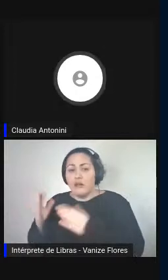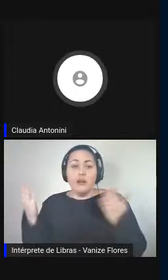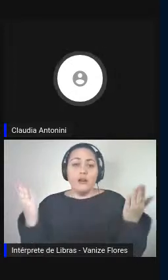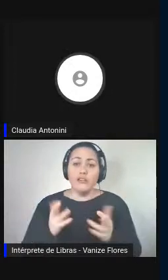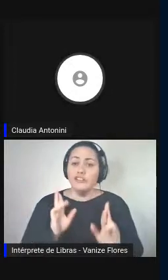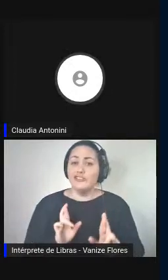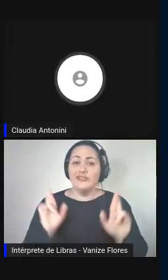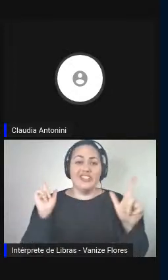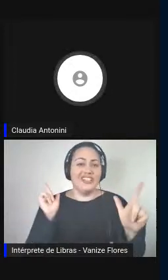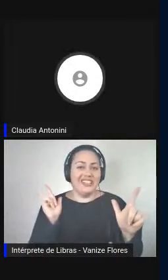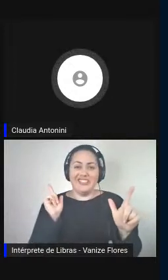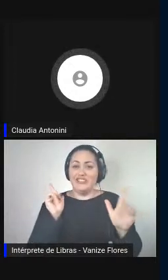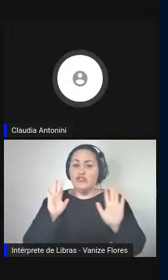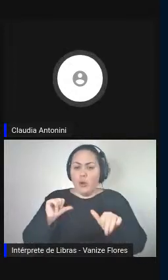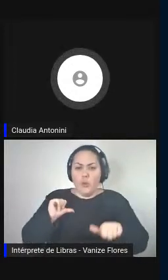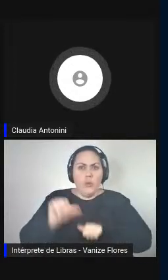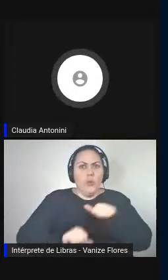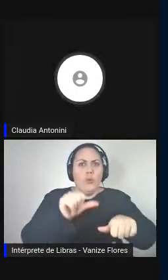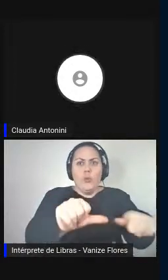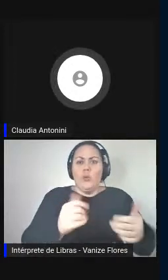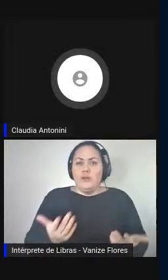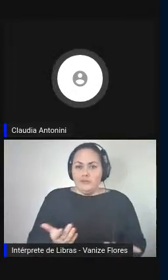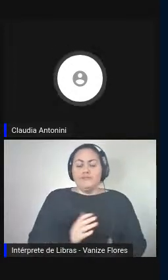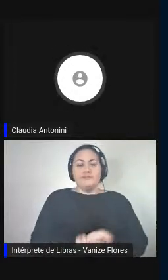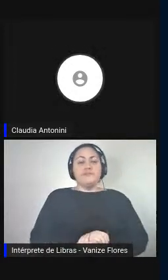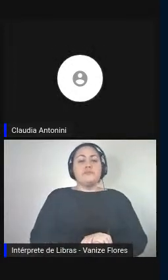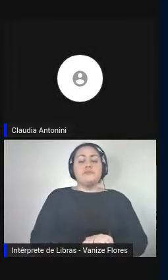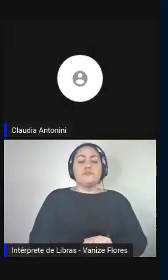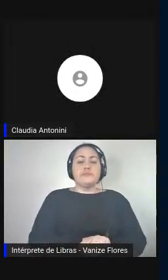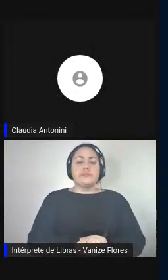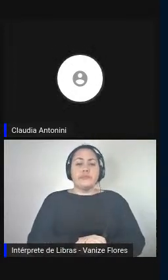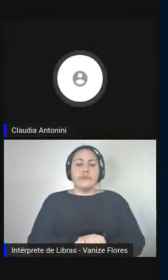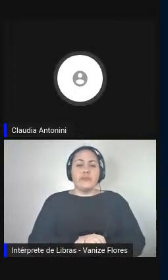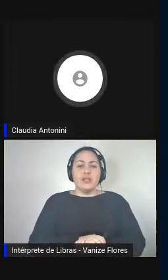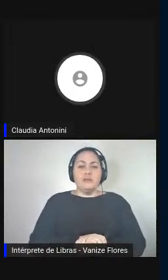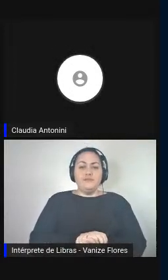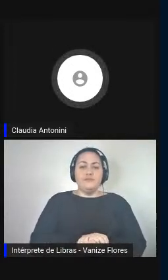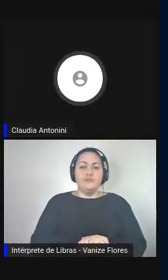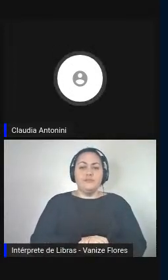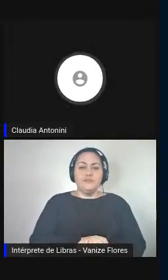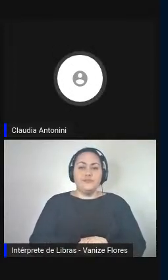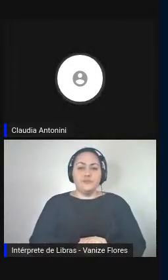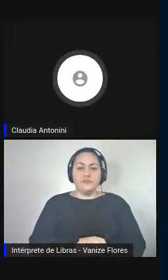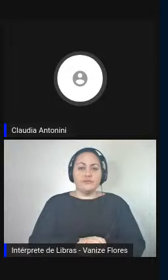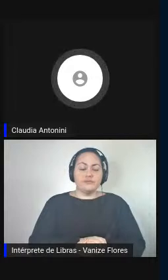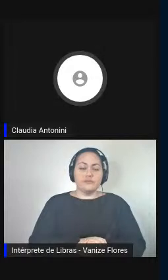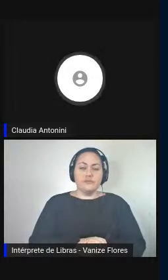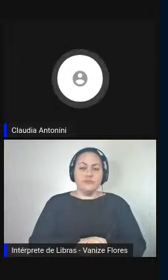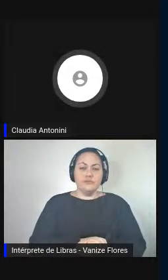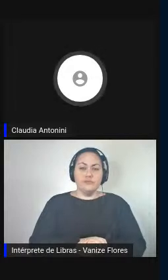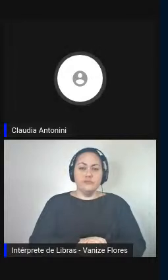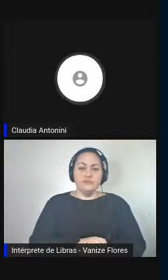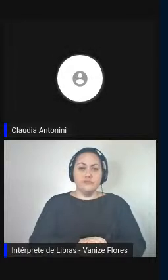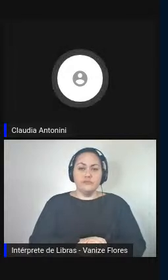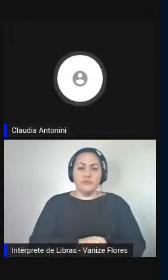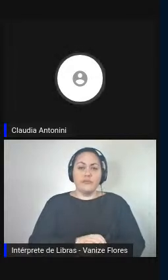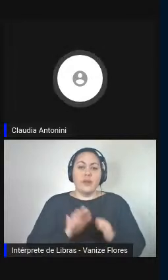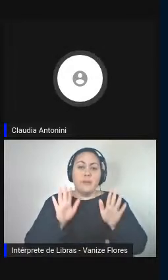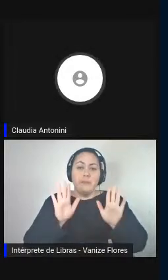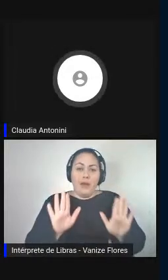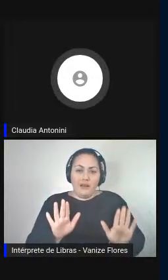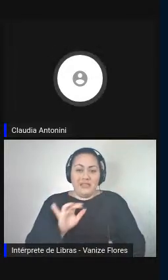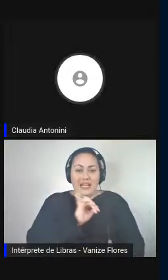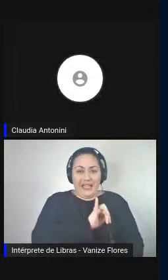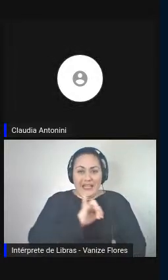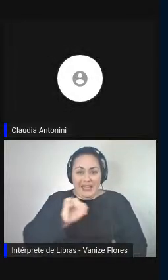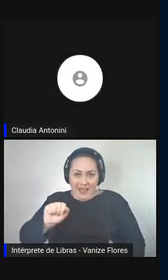tantas as mudanças, mas sempre mais ao lado, quando a inteligência artificial entra dentro da